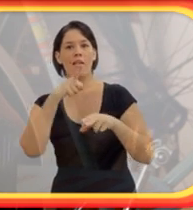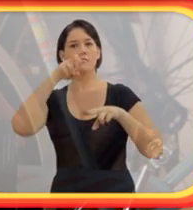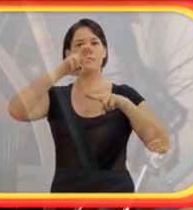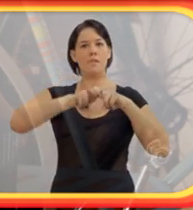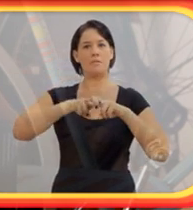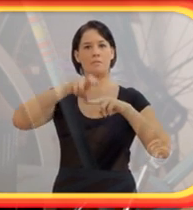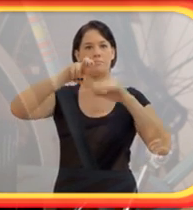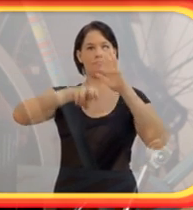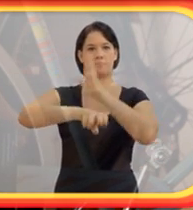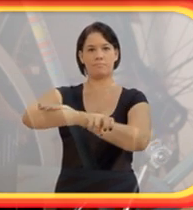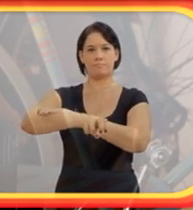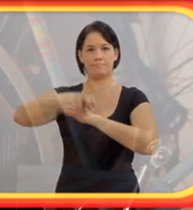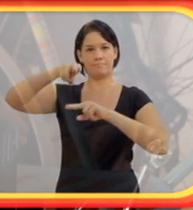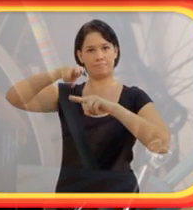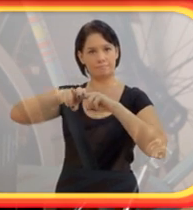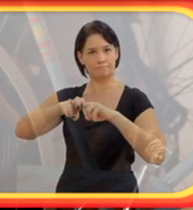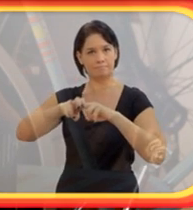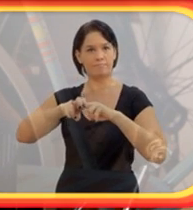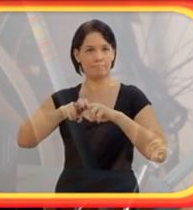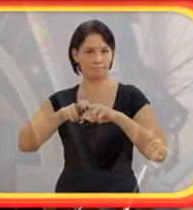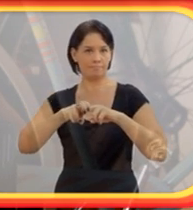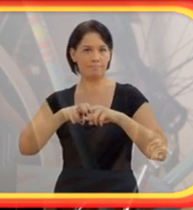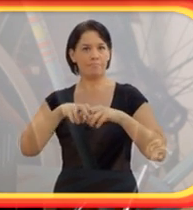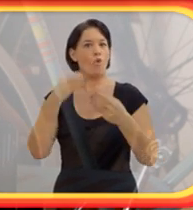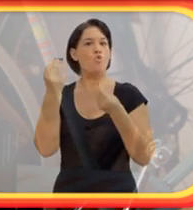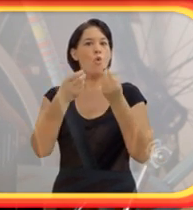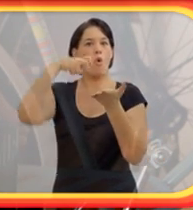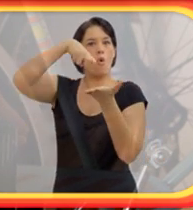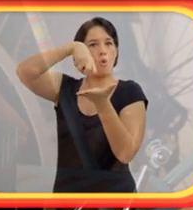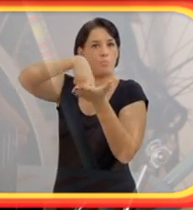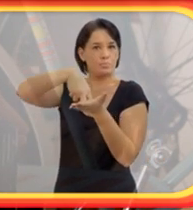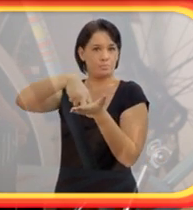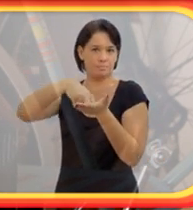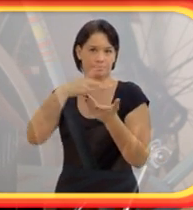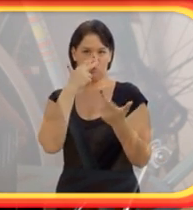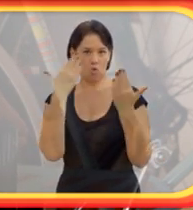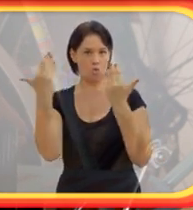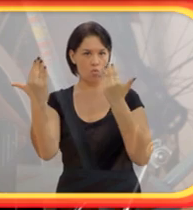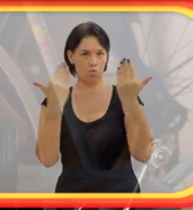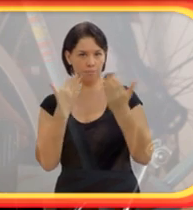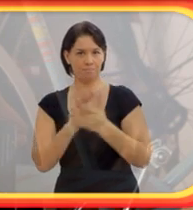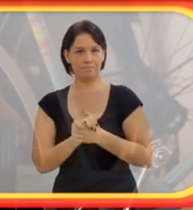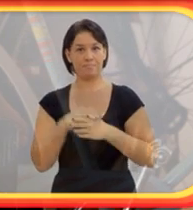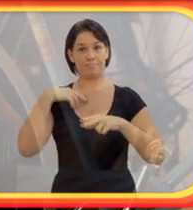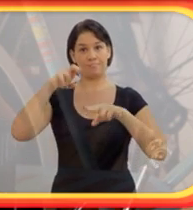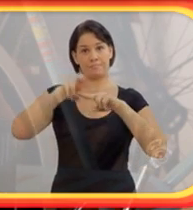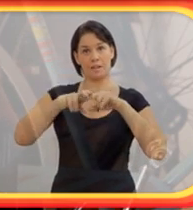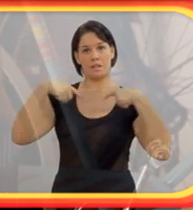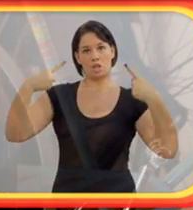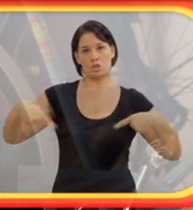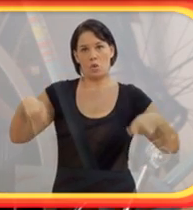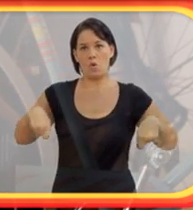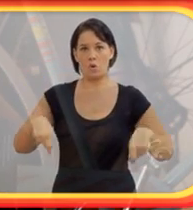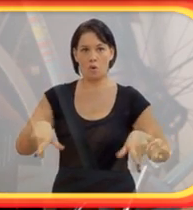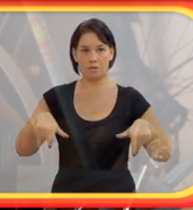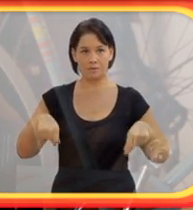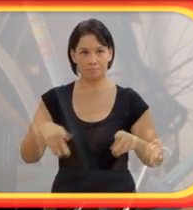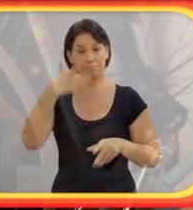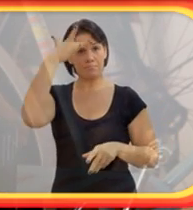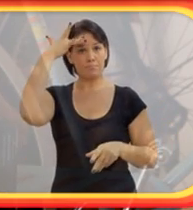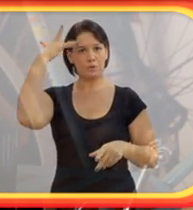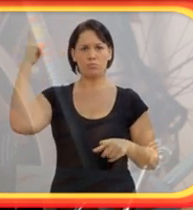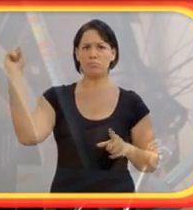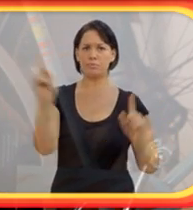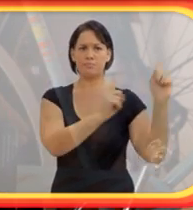espaço. E eu fui para aquele show com essa intenção. Começou a música, eu já dei o jeito de ficar sentado no braço da